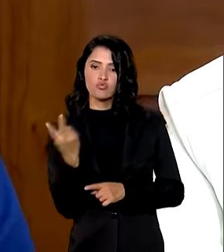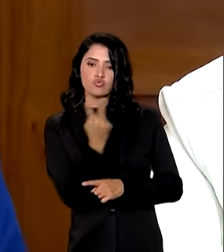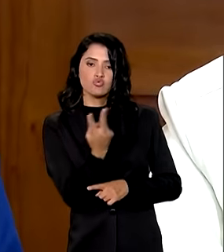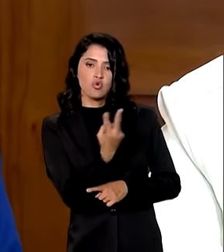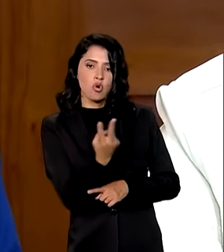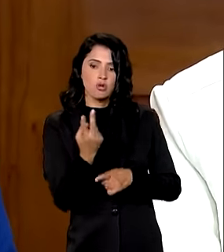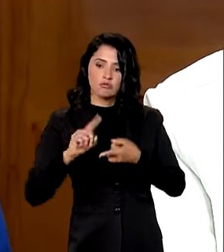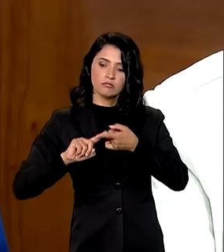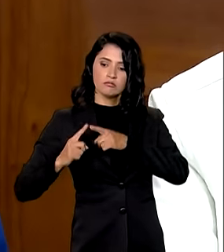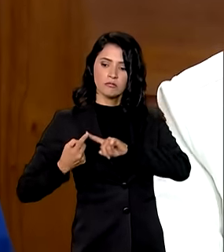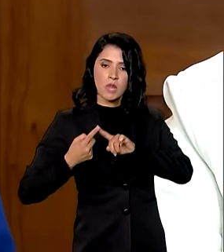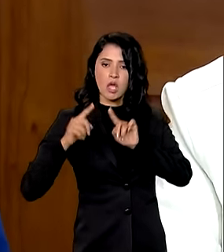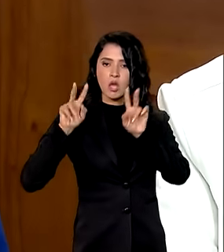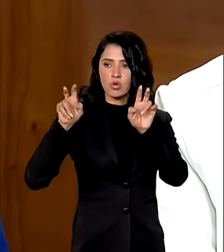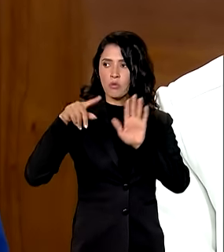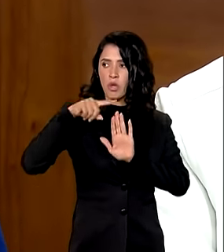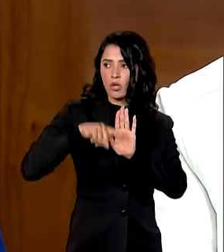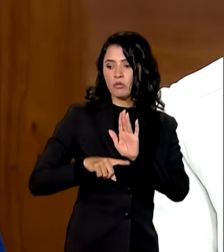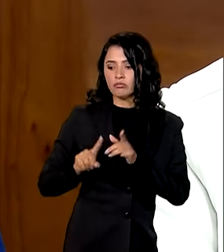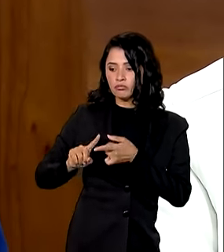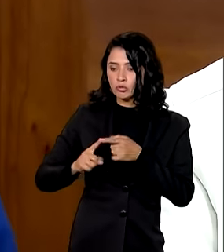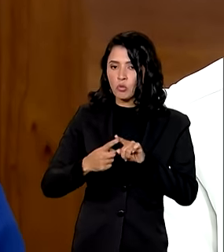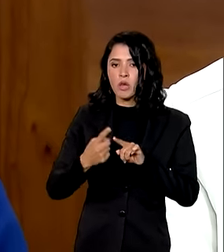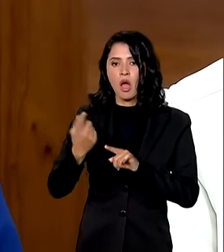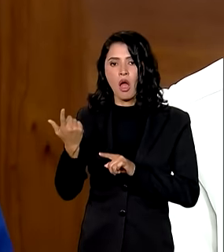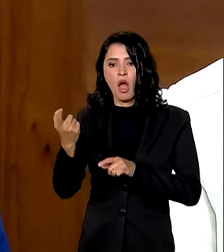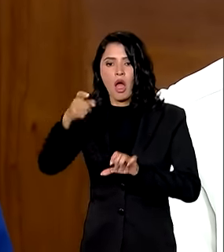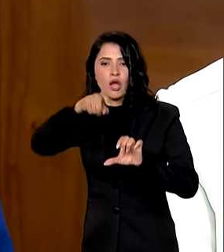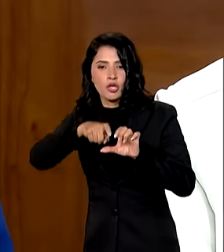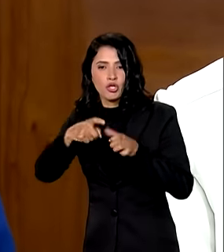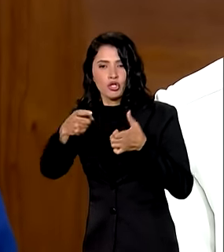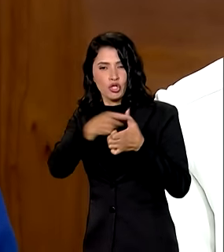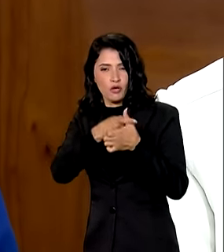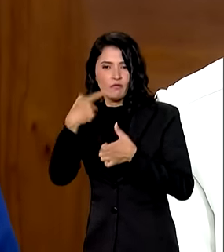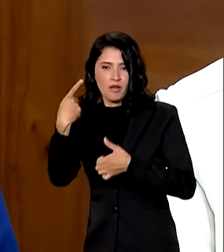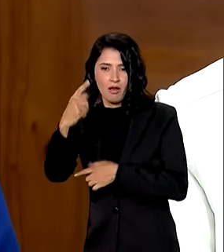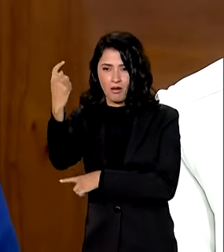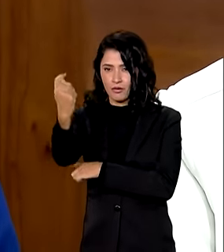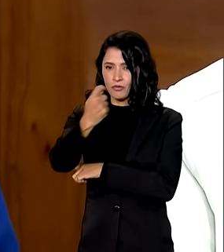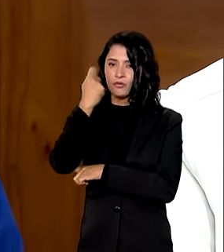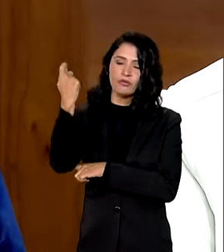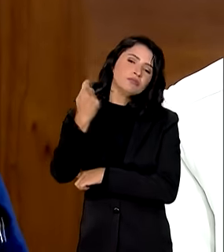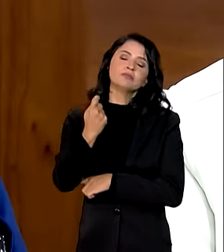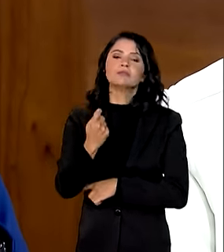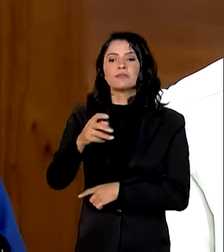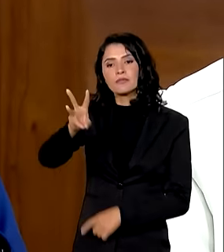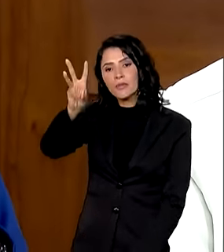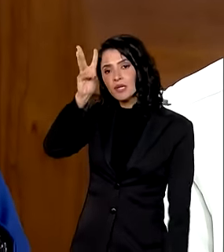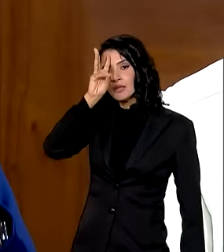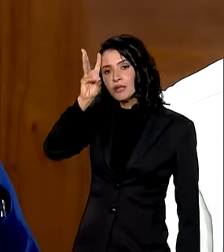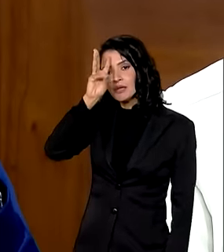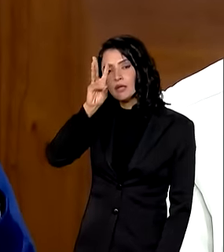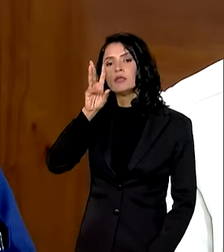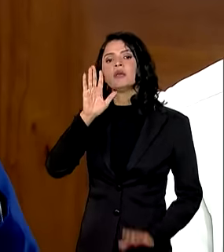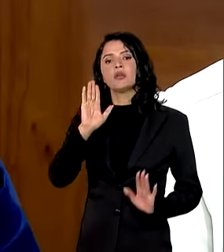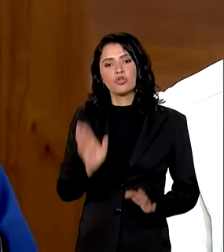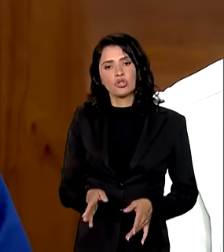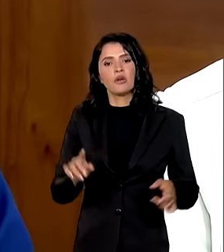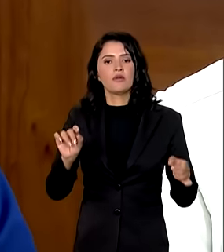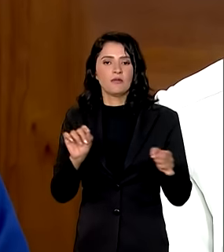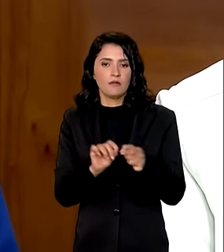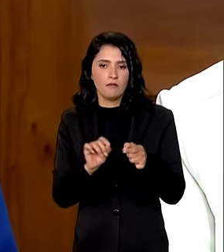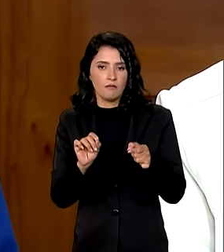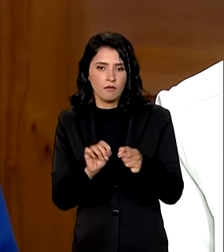a renegociação do serviço das dívidas do Estado do Rio Grande do Sul. E na terça-feira ele já fará